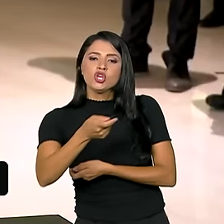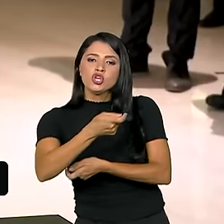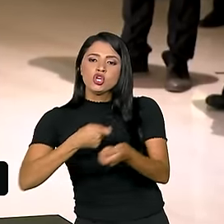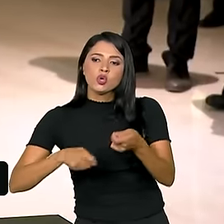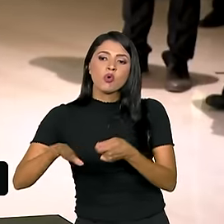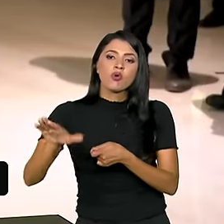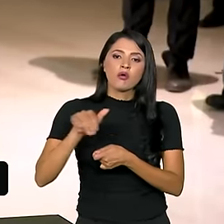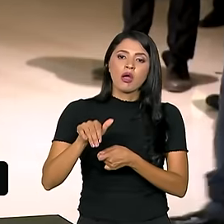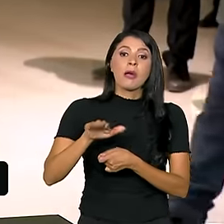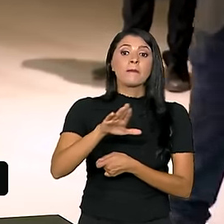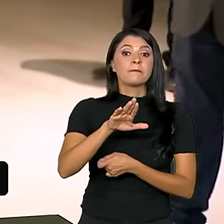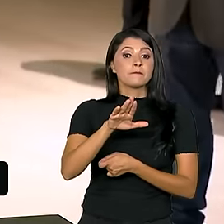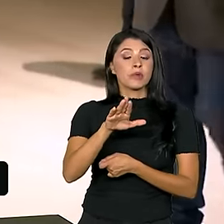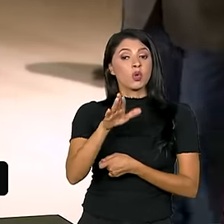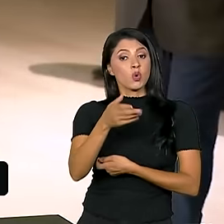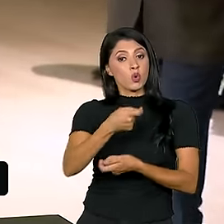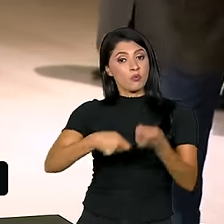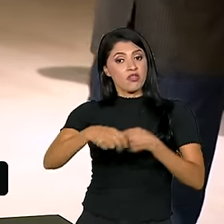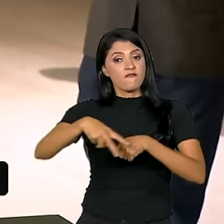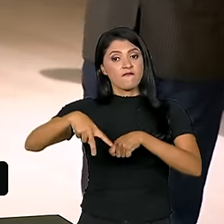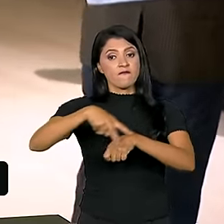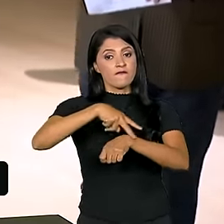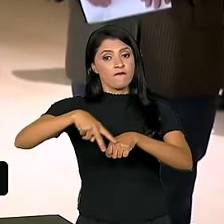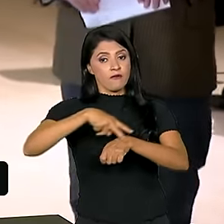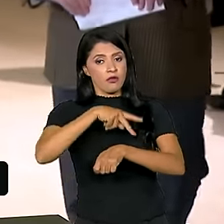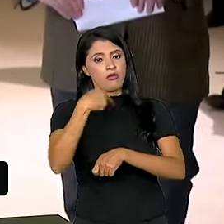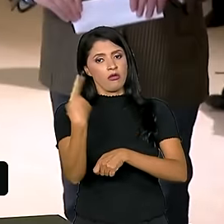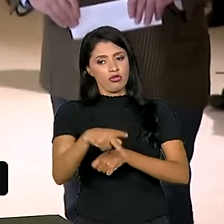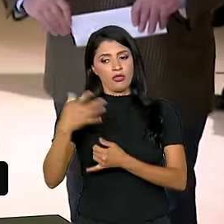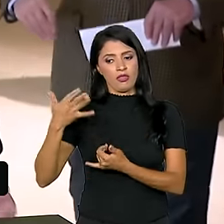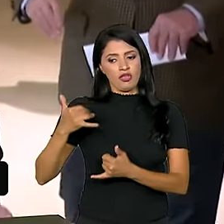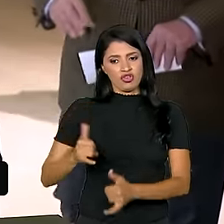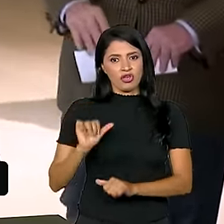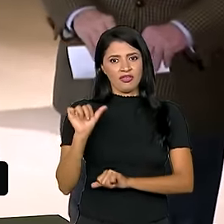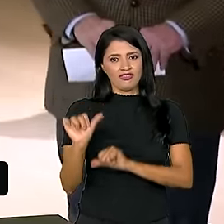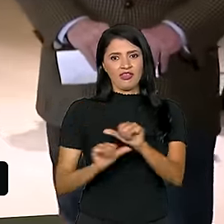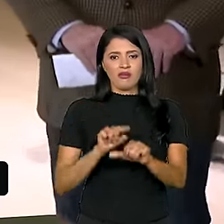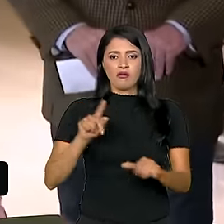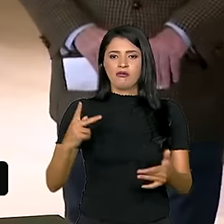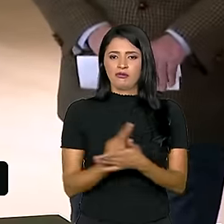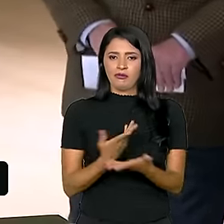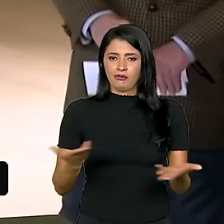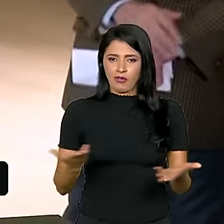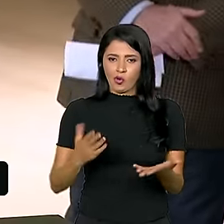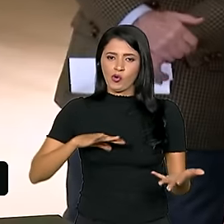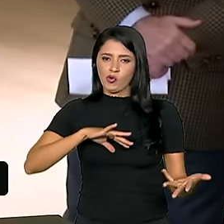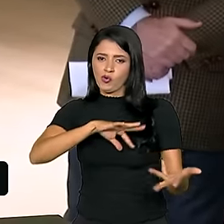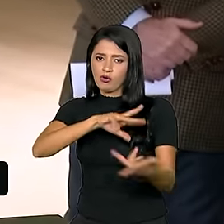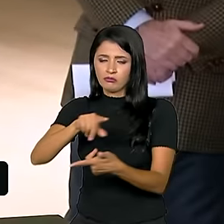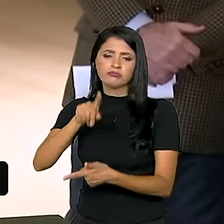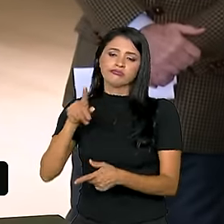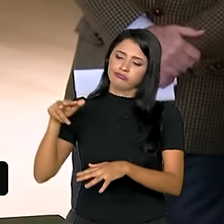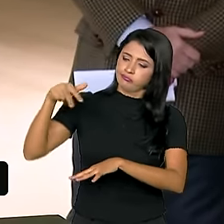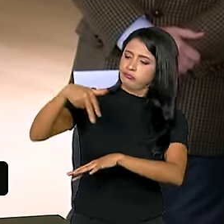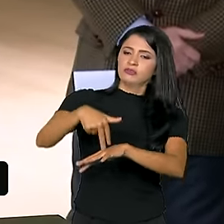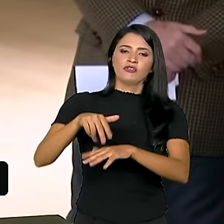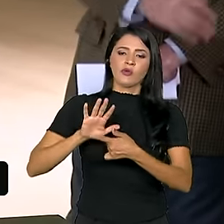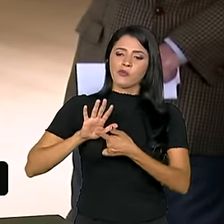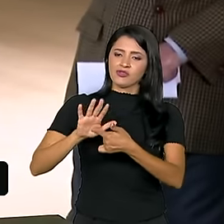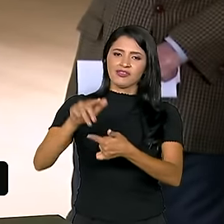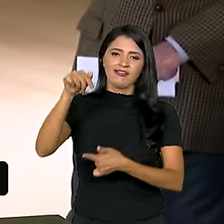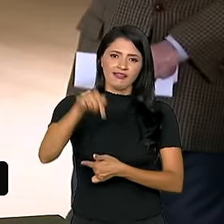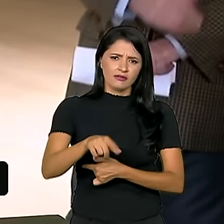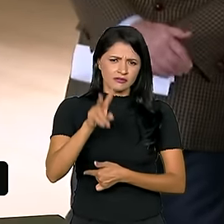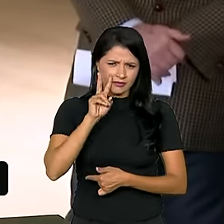economia verde, chamada da inovação energética que o mundo está passando. E foi isso que nós íamos mostrar que vocês